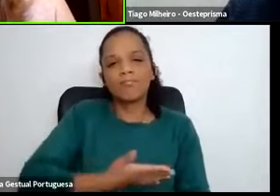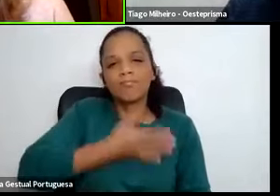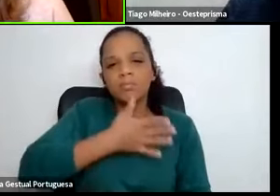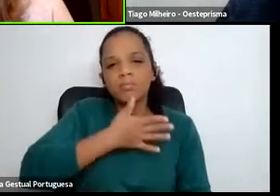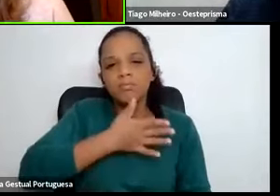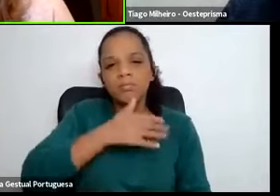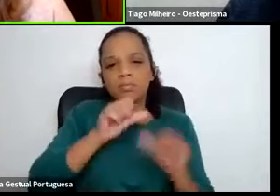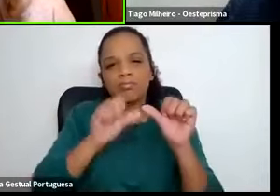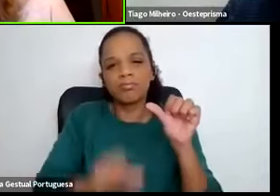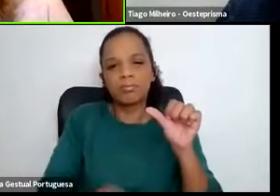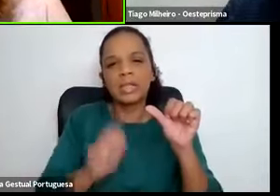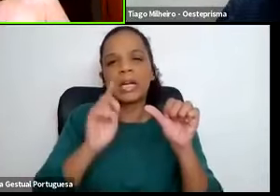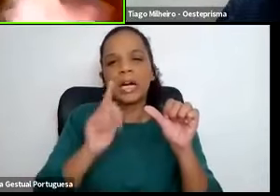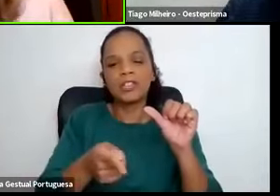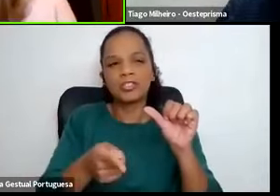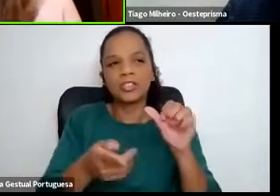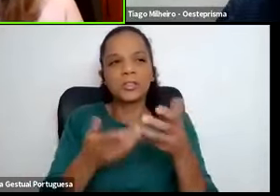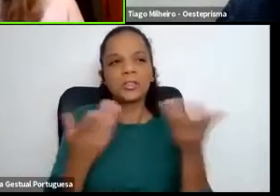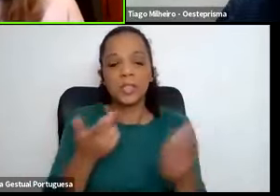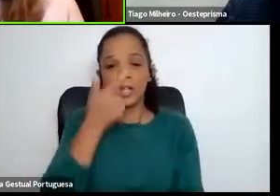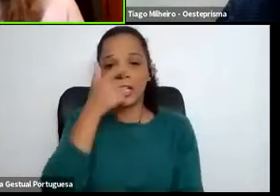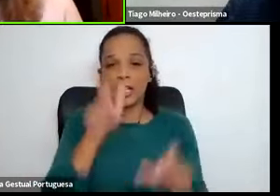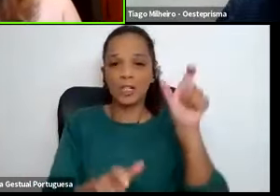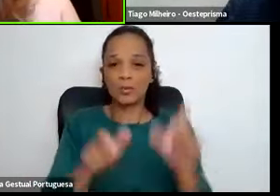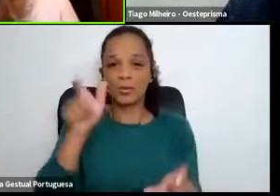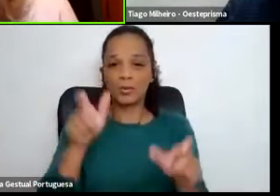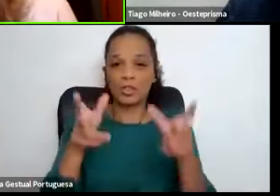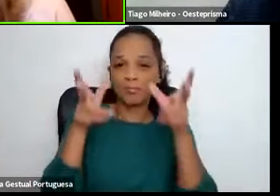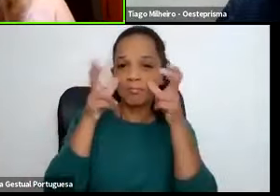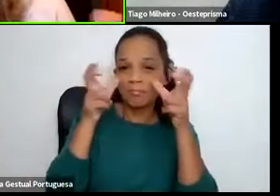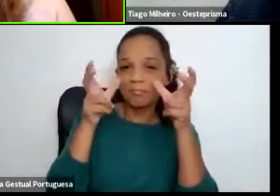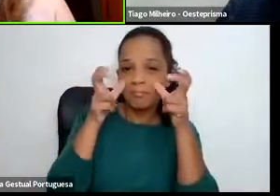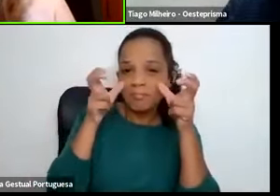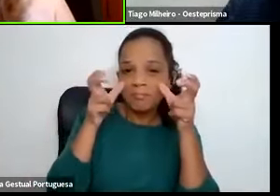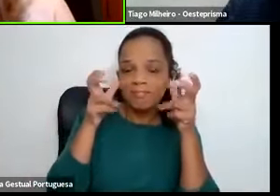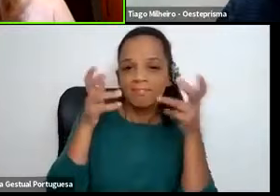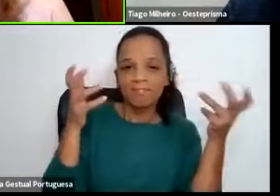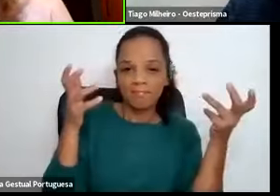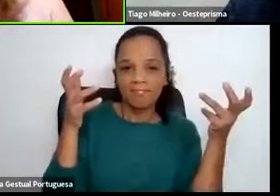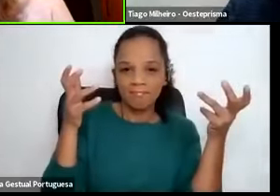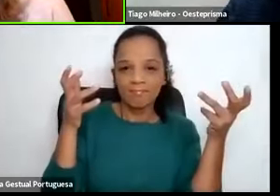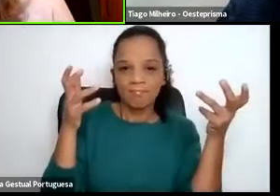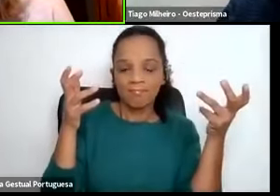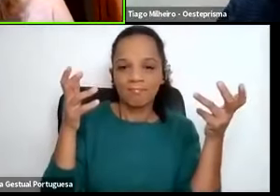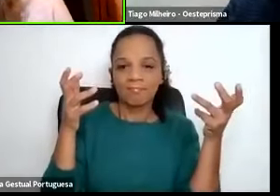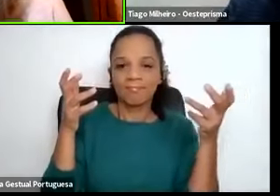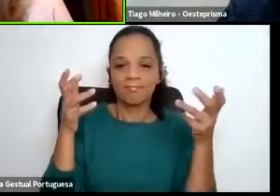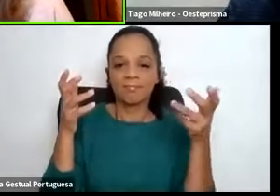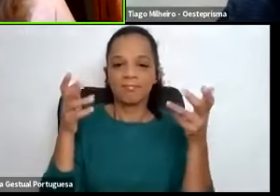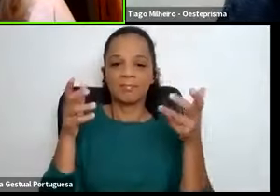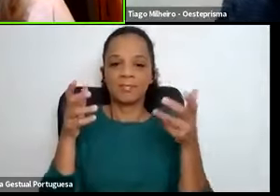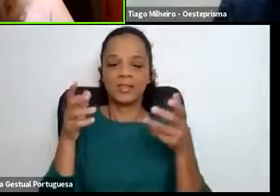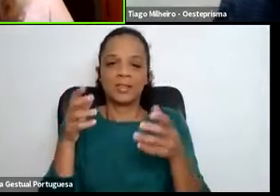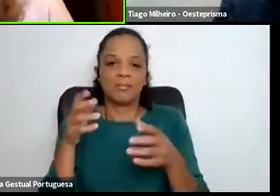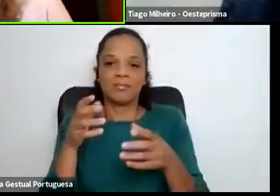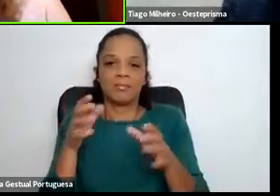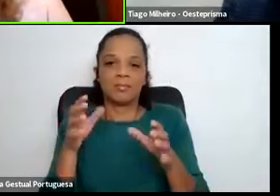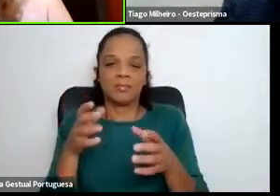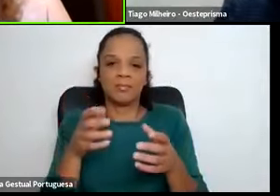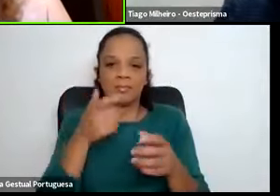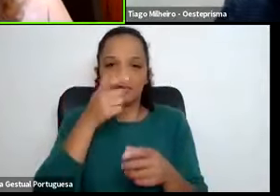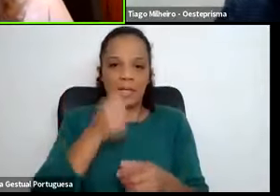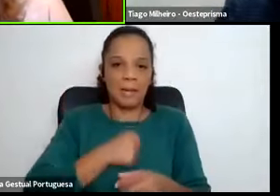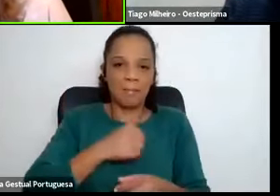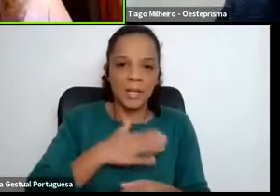digamos assim, às pessoas que nos estão a ouvir, sobretudo da sua parte, organizações, gestores,